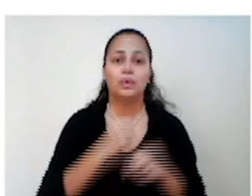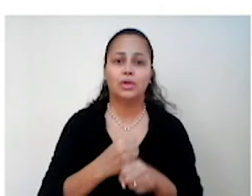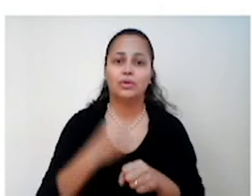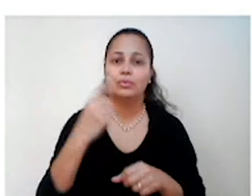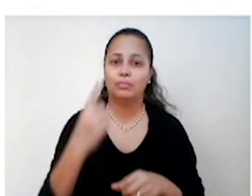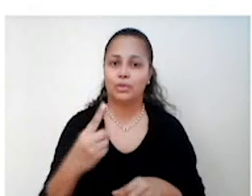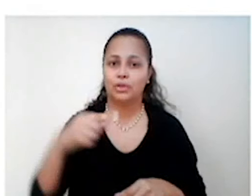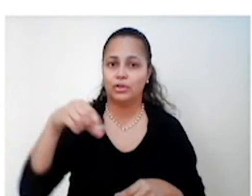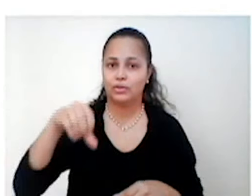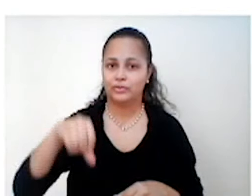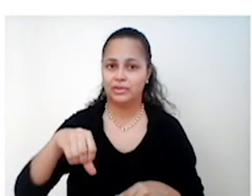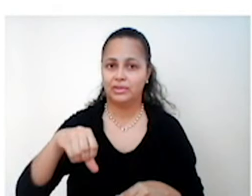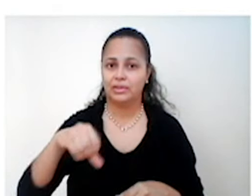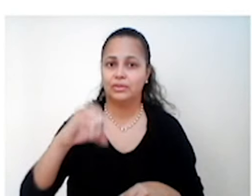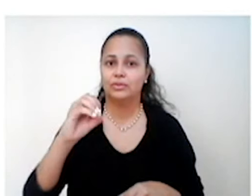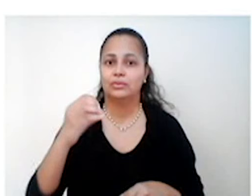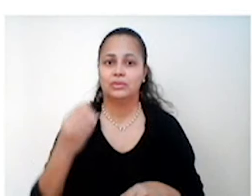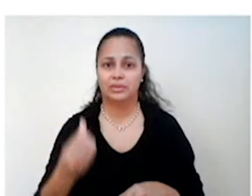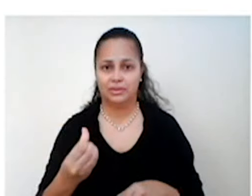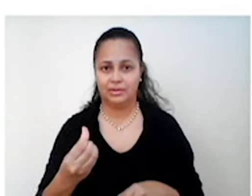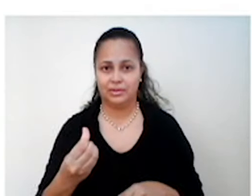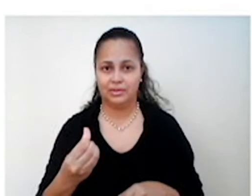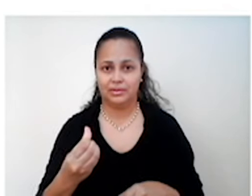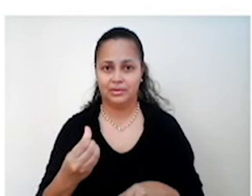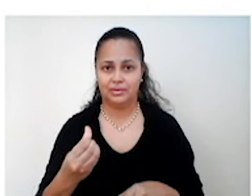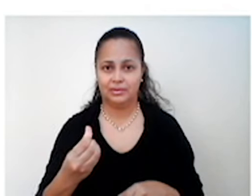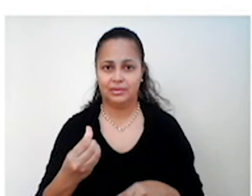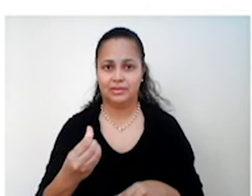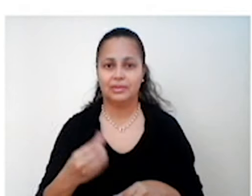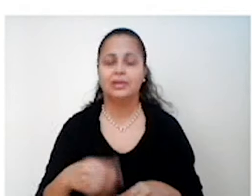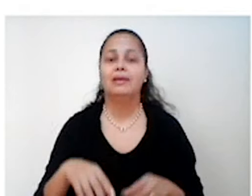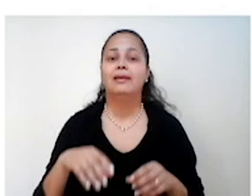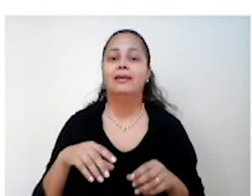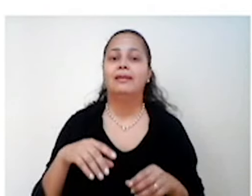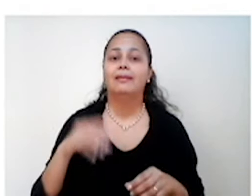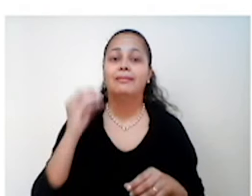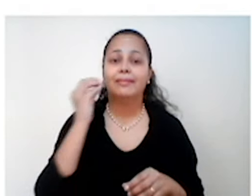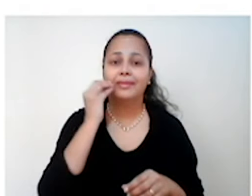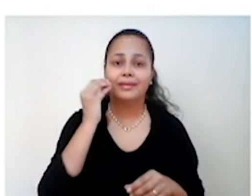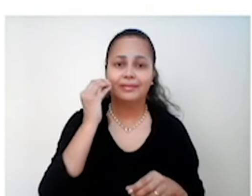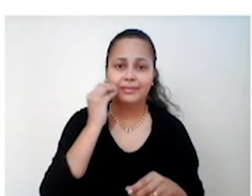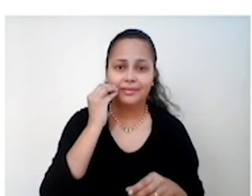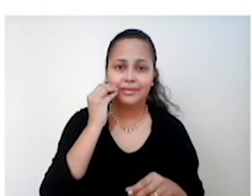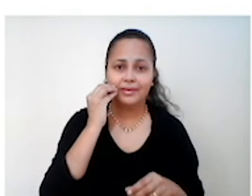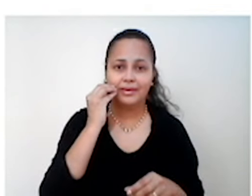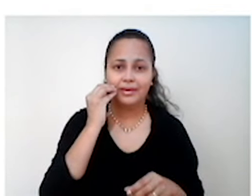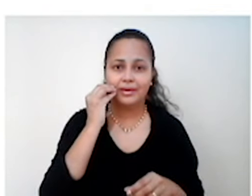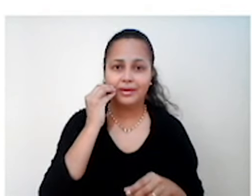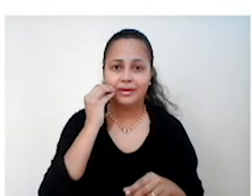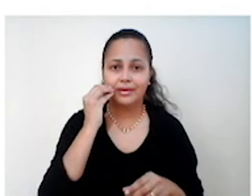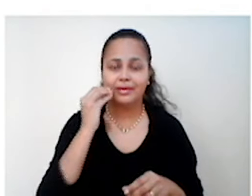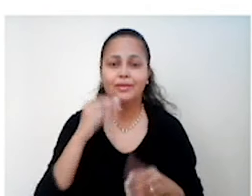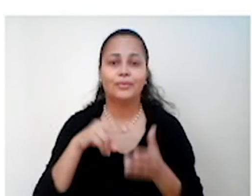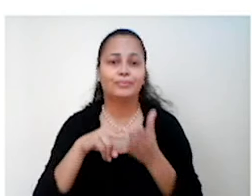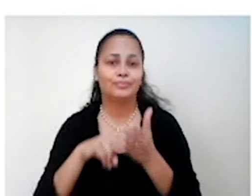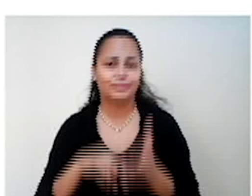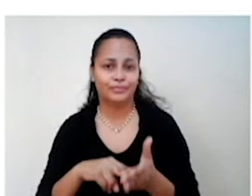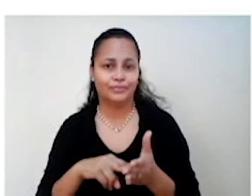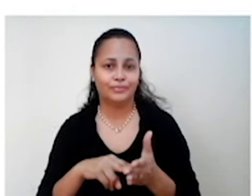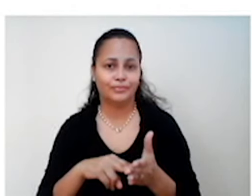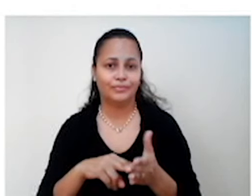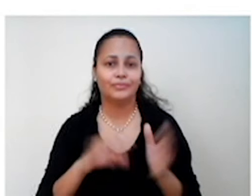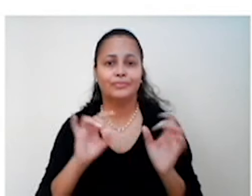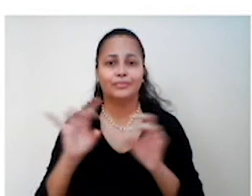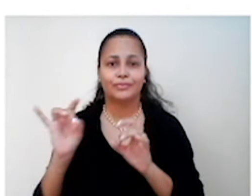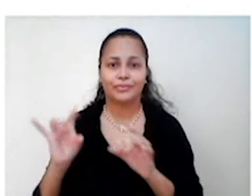as medidas propostas pelo chamado Convênio de Taubaté tentaram preservar os ganhos dos produtores, impondo a